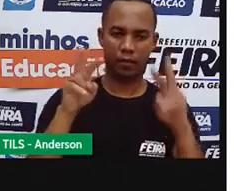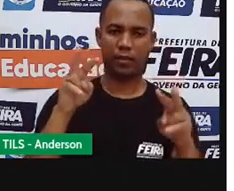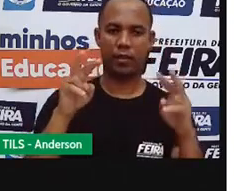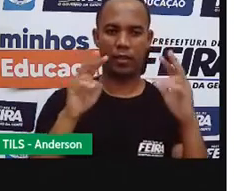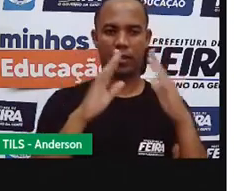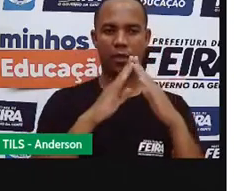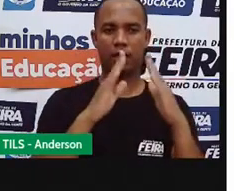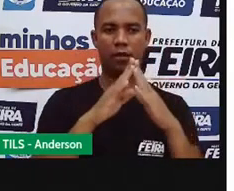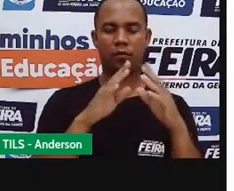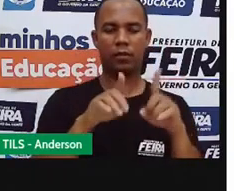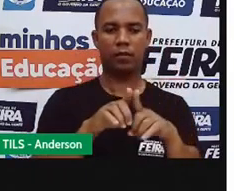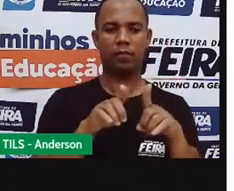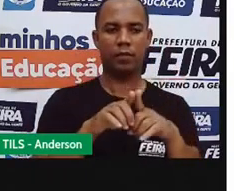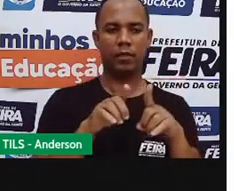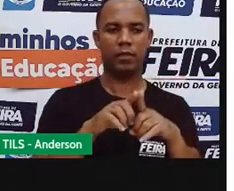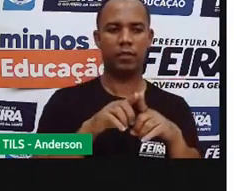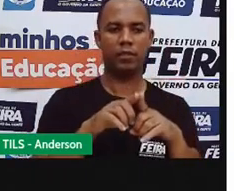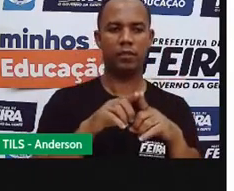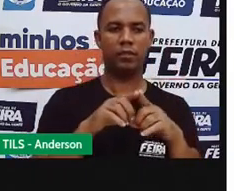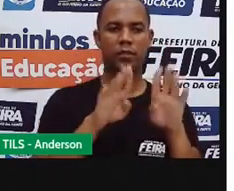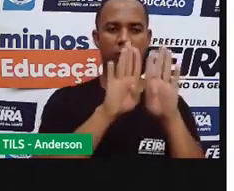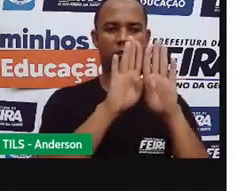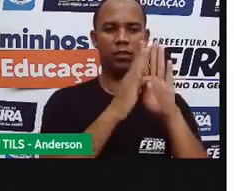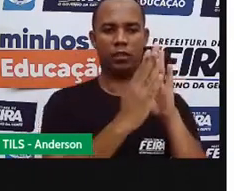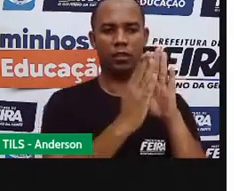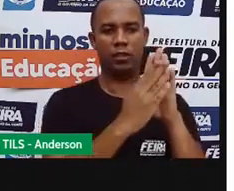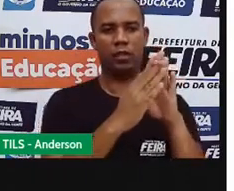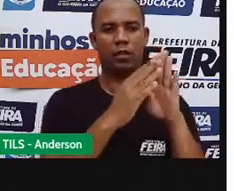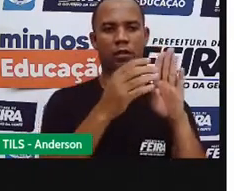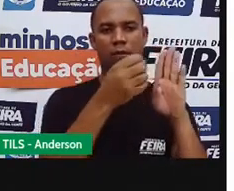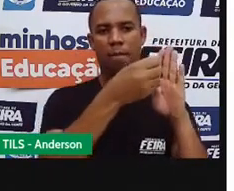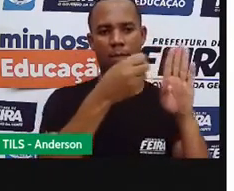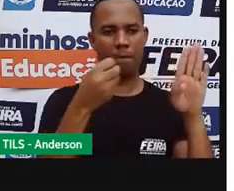não é só no carro, não. As janelas, as portas.